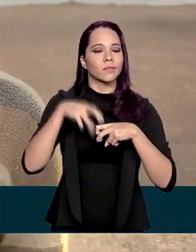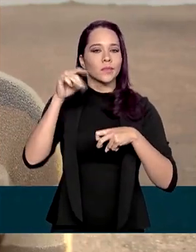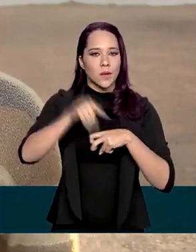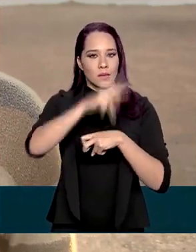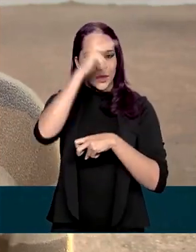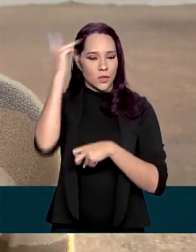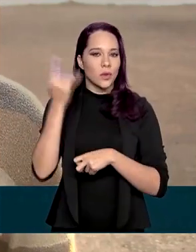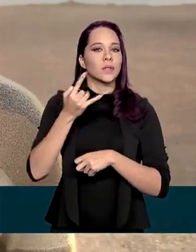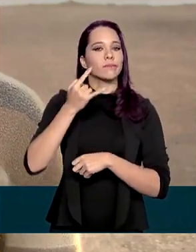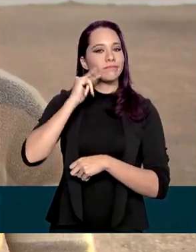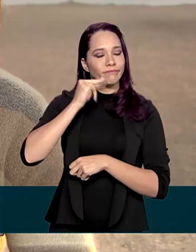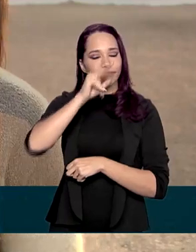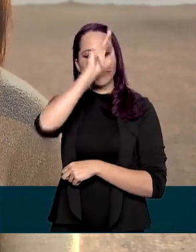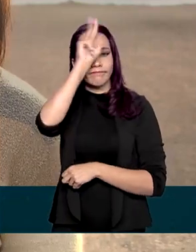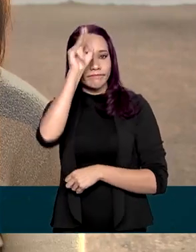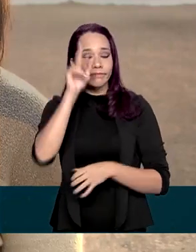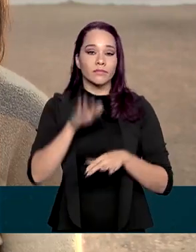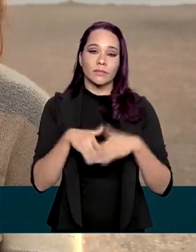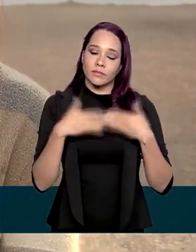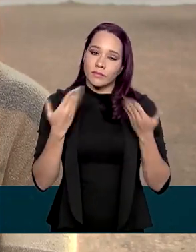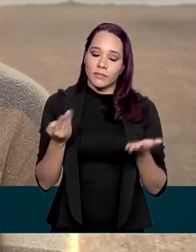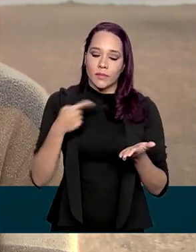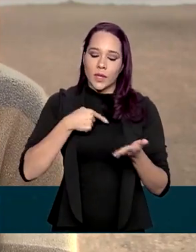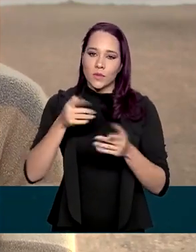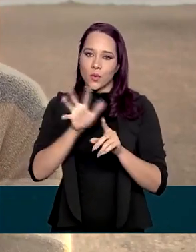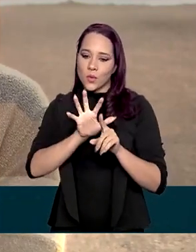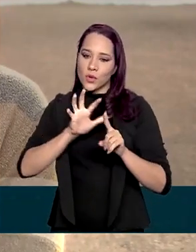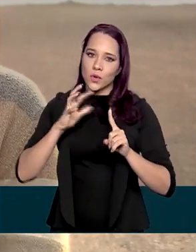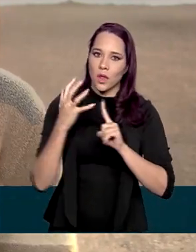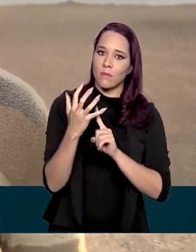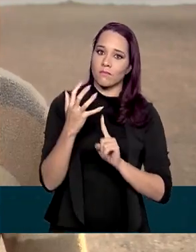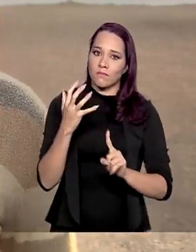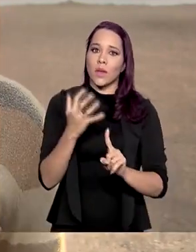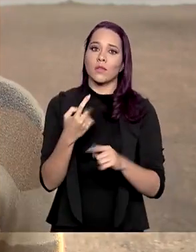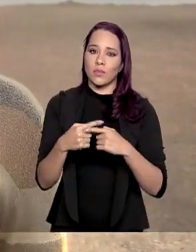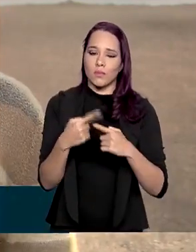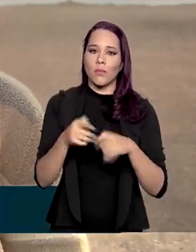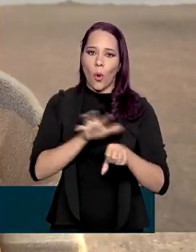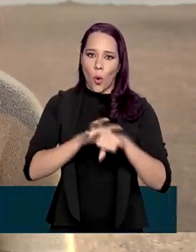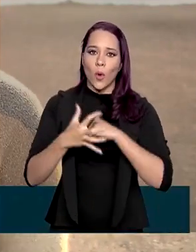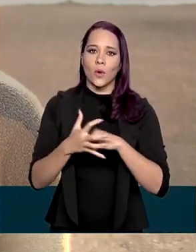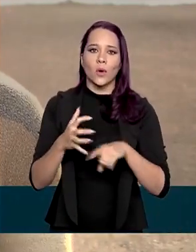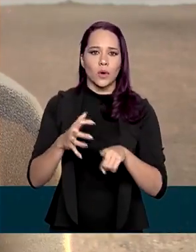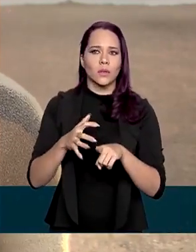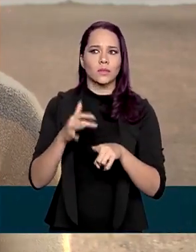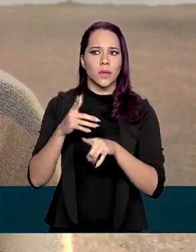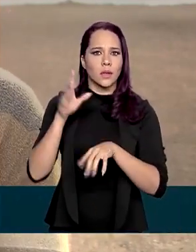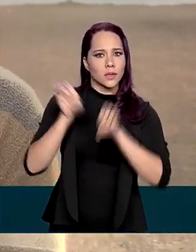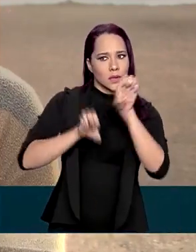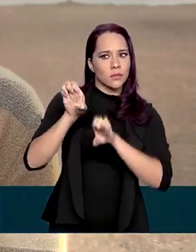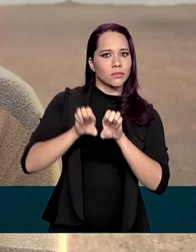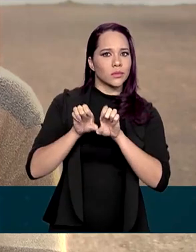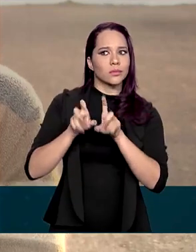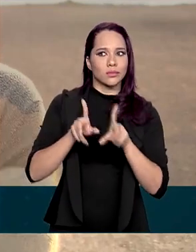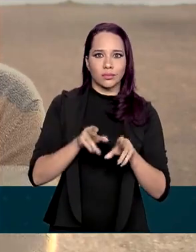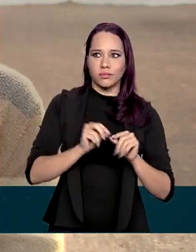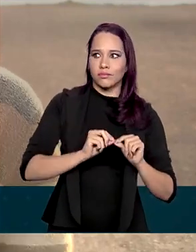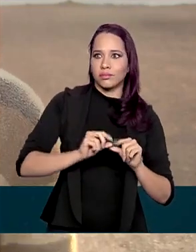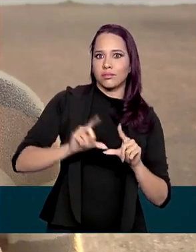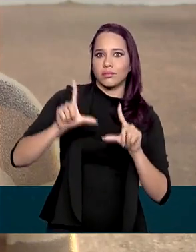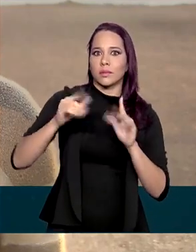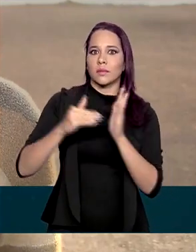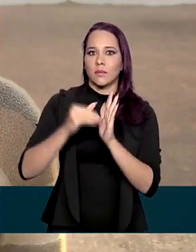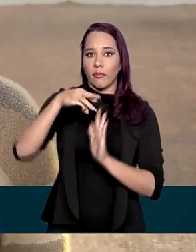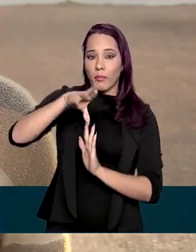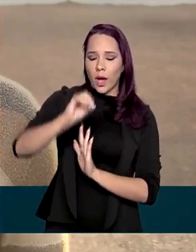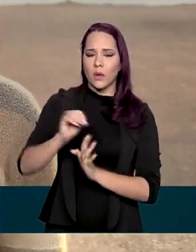motoristas embriagados. E mesmo com o isolamento social por causa da pandemia, as estatísticas seguem altas. Até